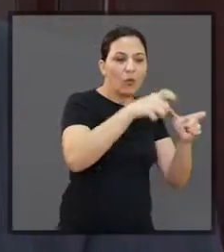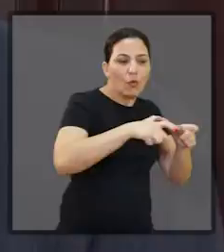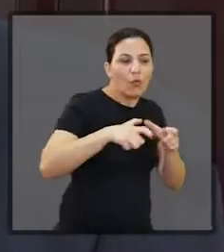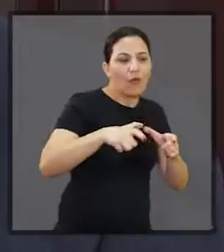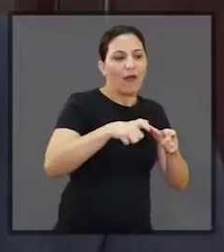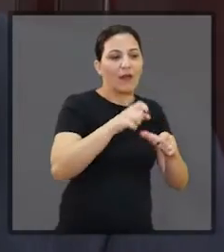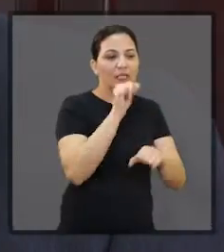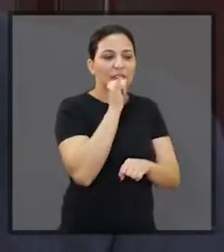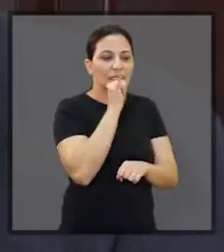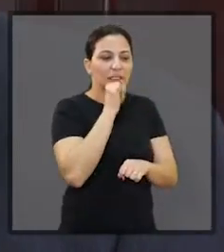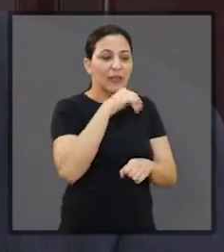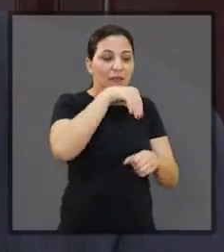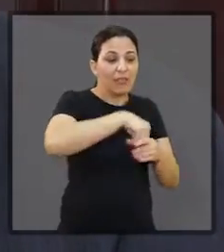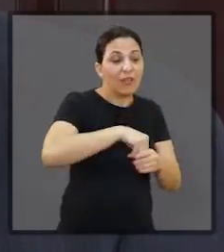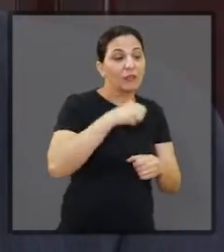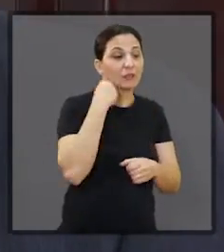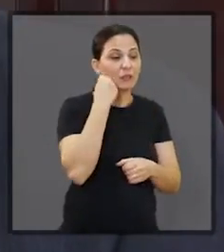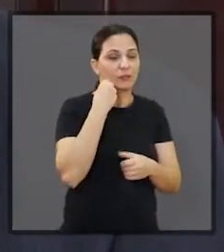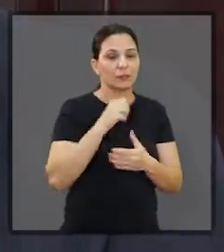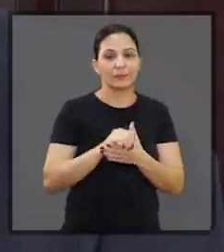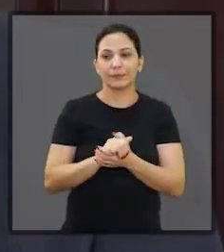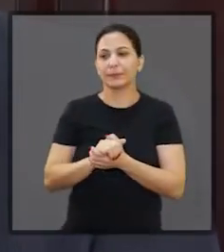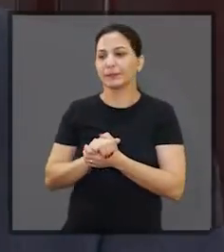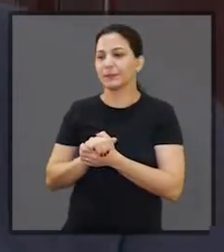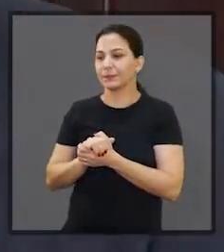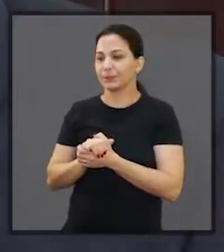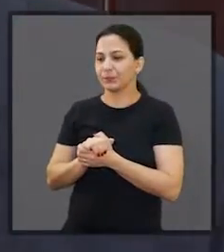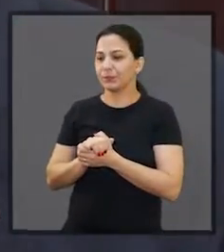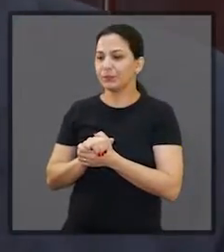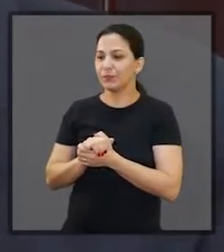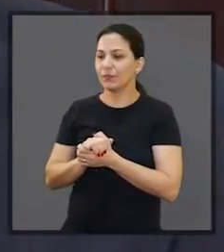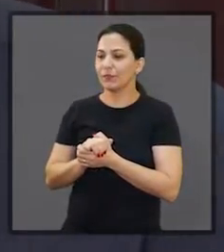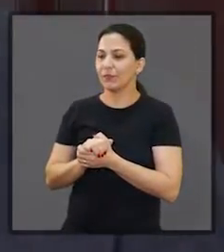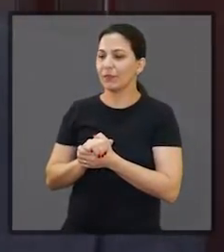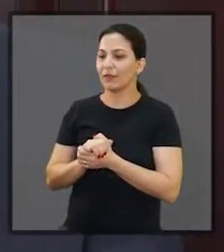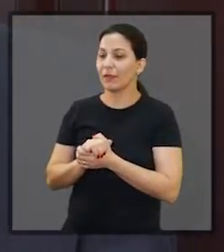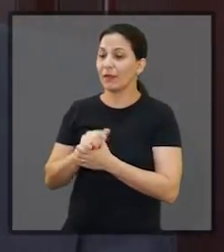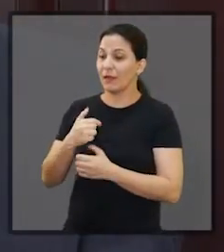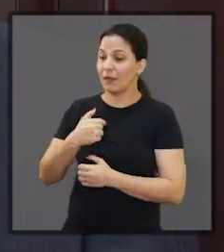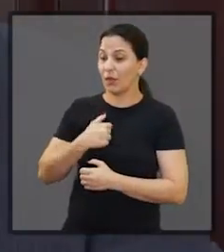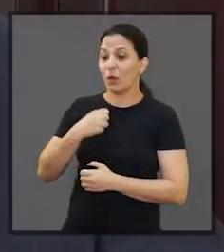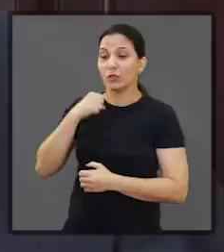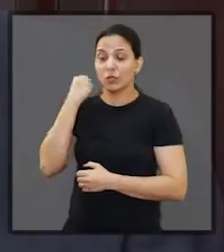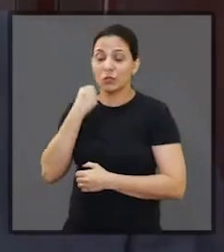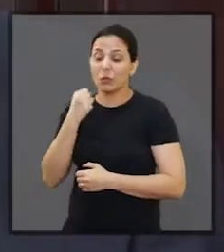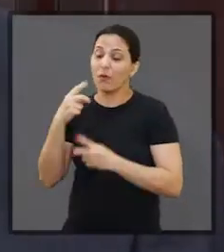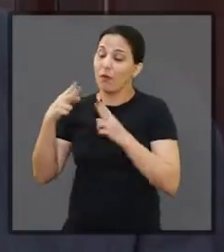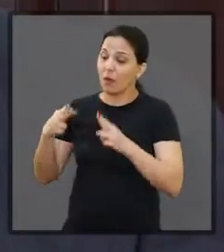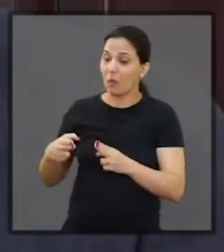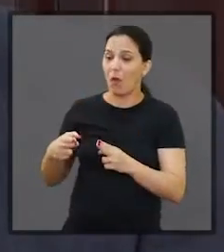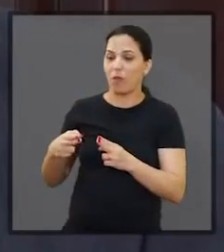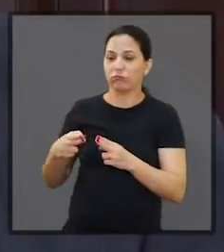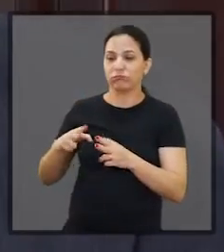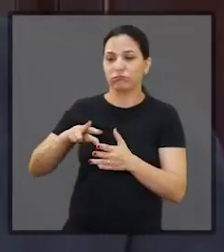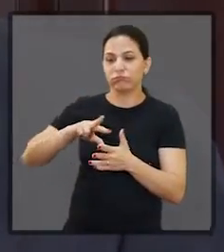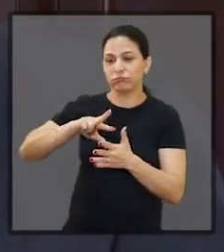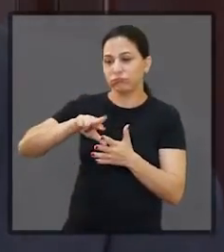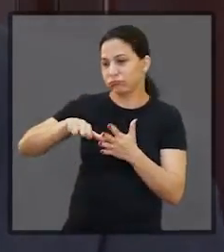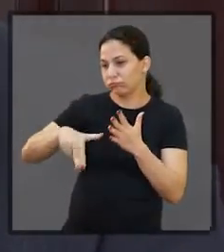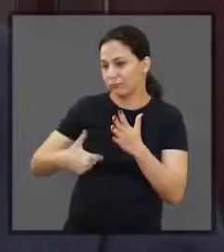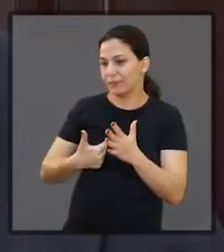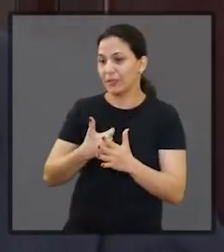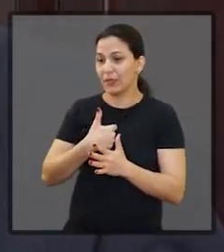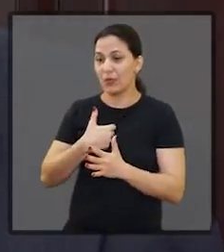italianas da América do Sul, dentro do parlamento italiano? Olha, veja bem, é um senador como outro alquer. Na verdade,